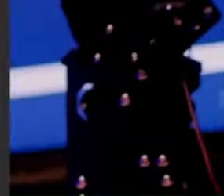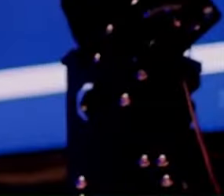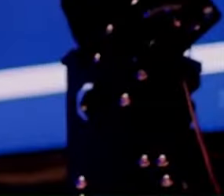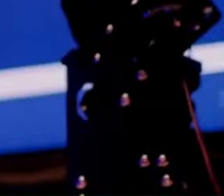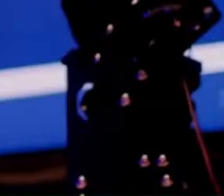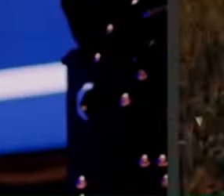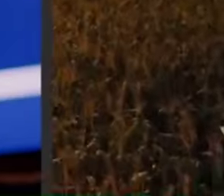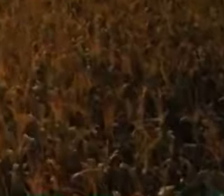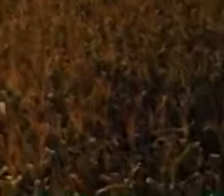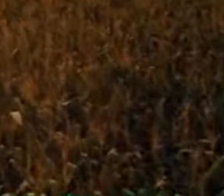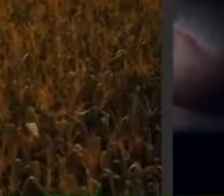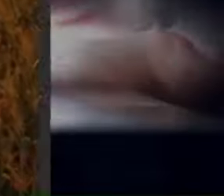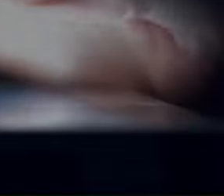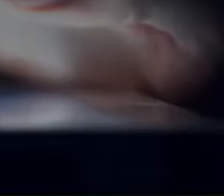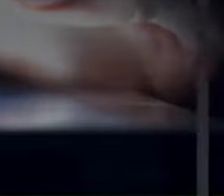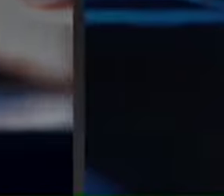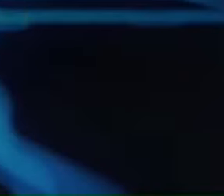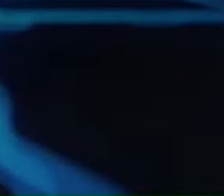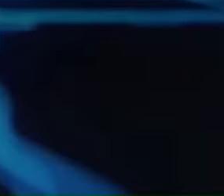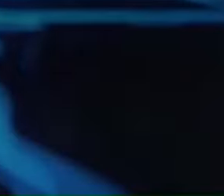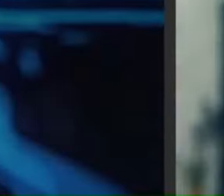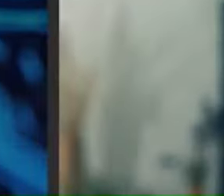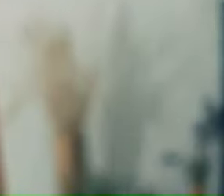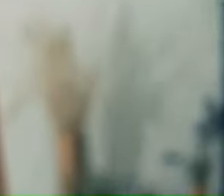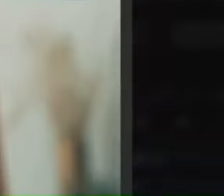Inovar para evoluir